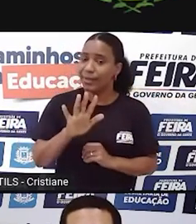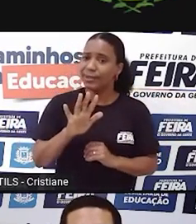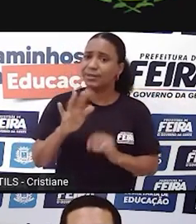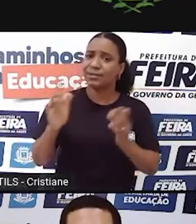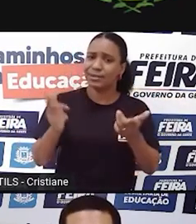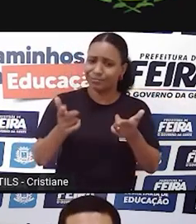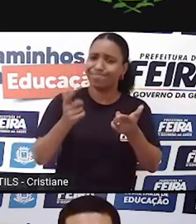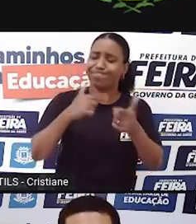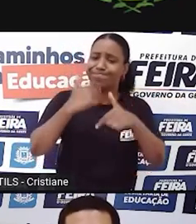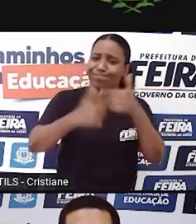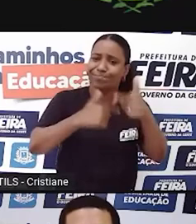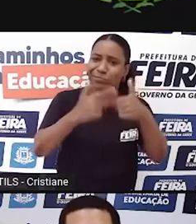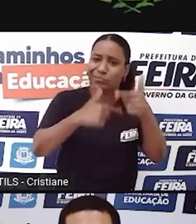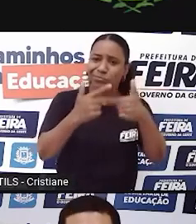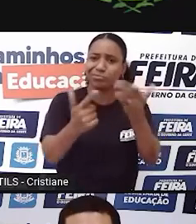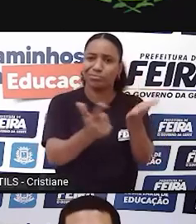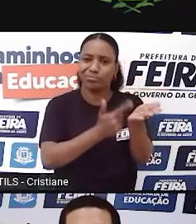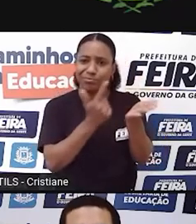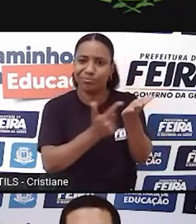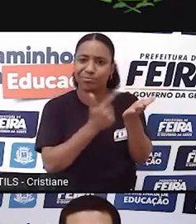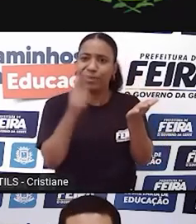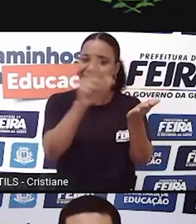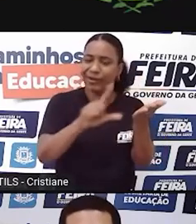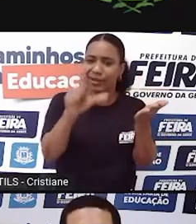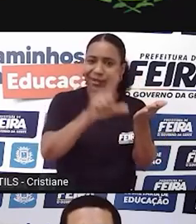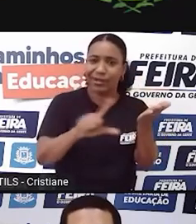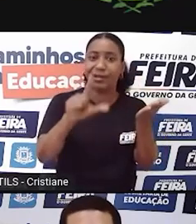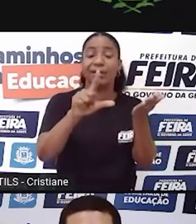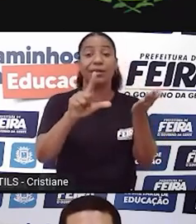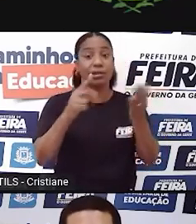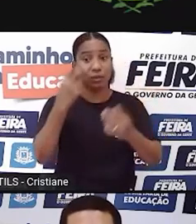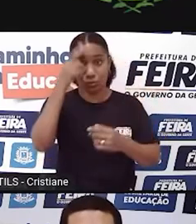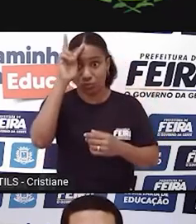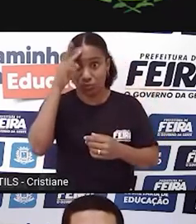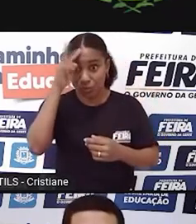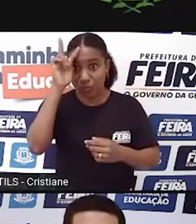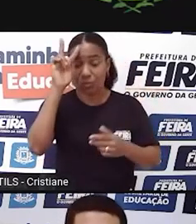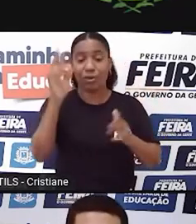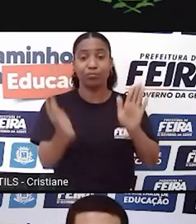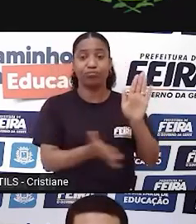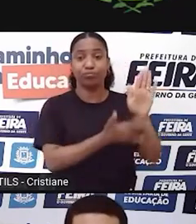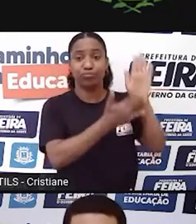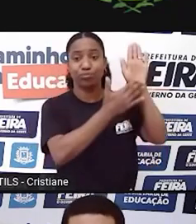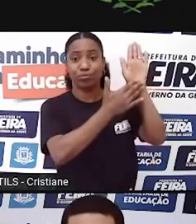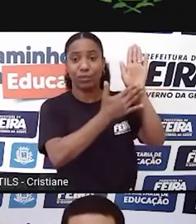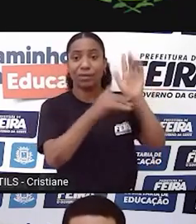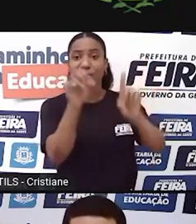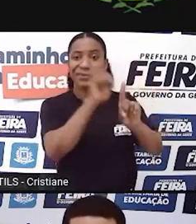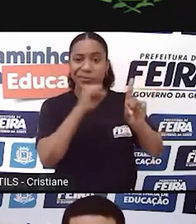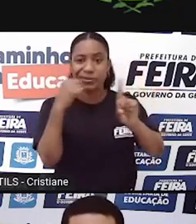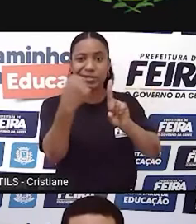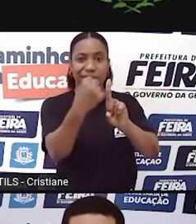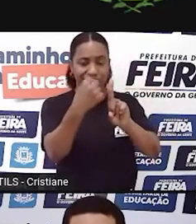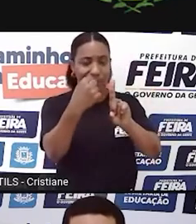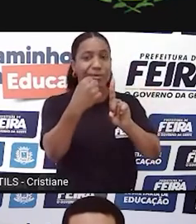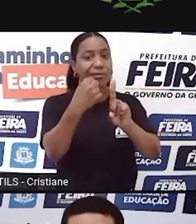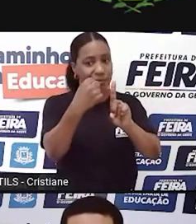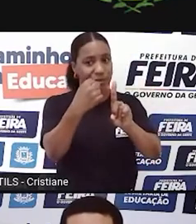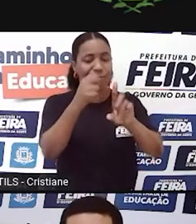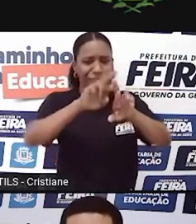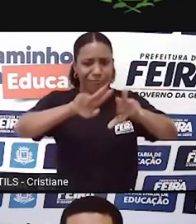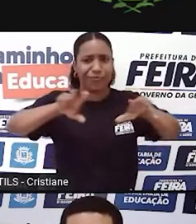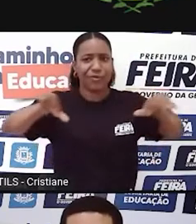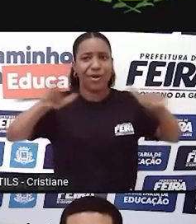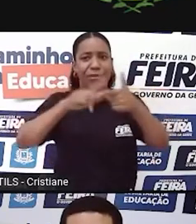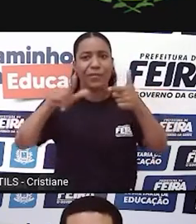principalmente históricas, políticas e sociais, eu trago hoje para a minha sala de aula. A gente não